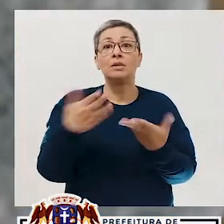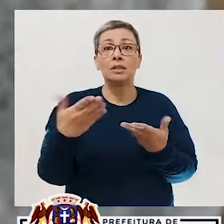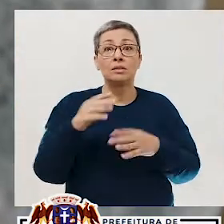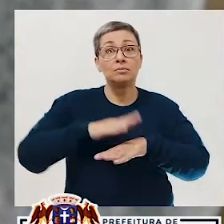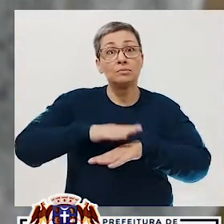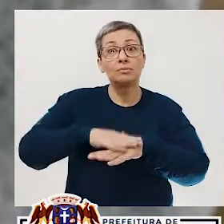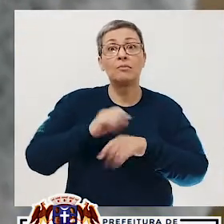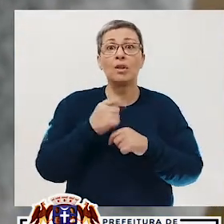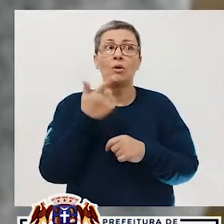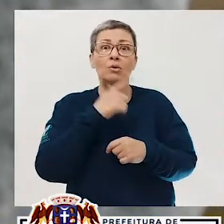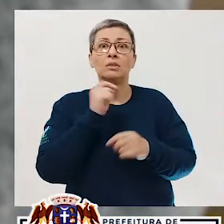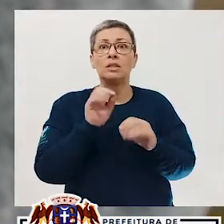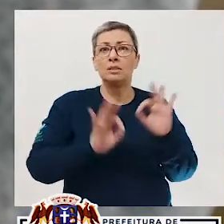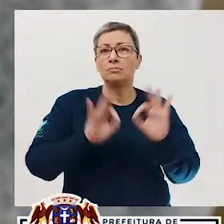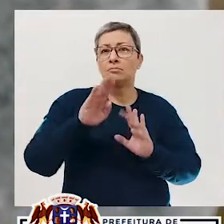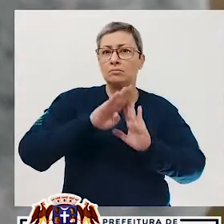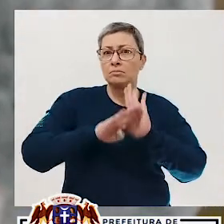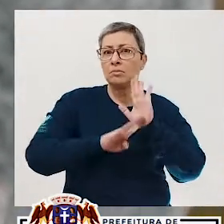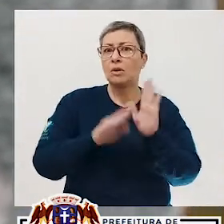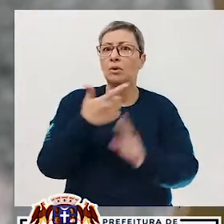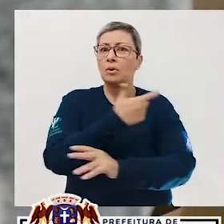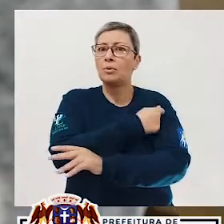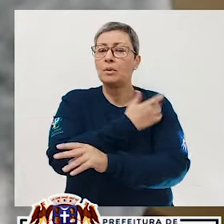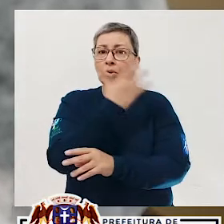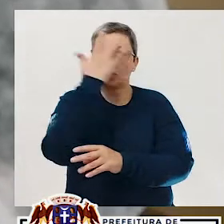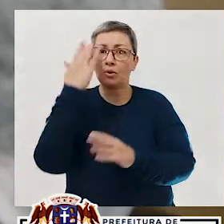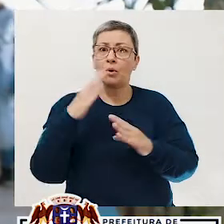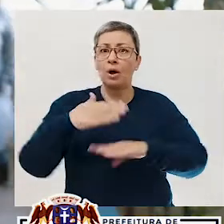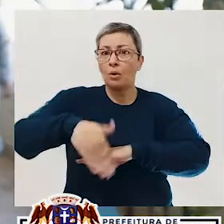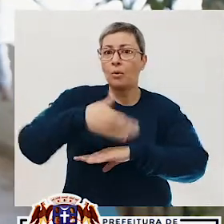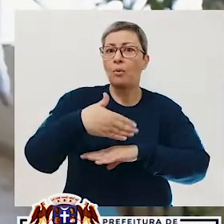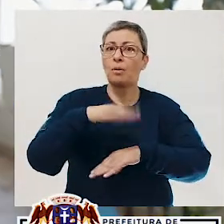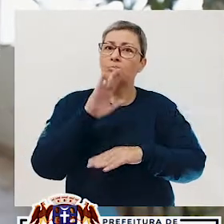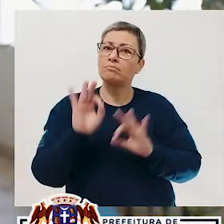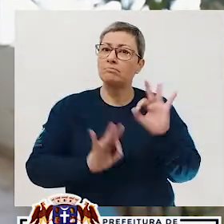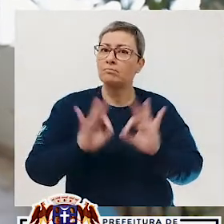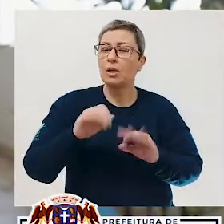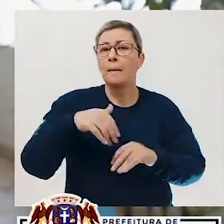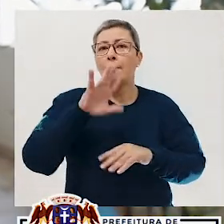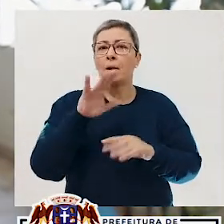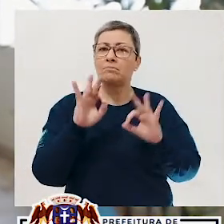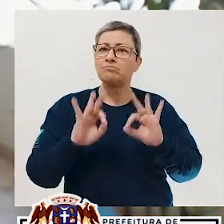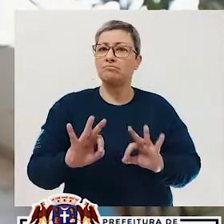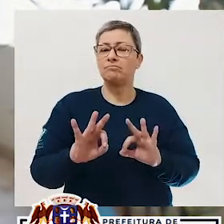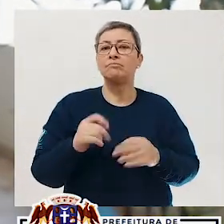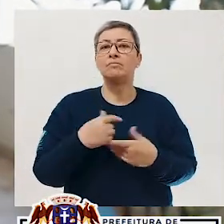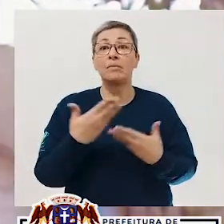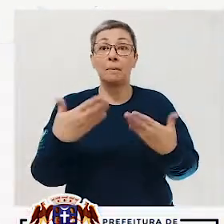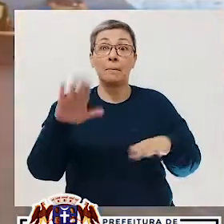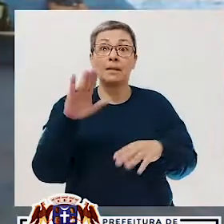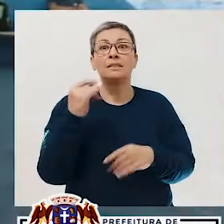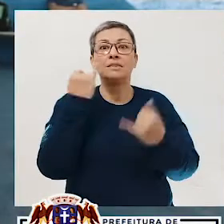a partir dessas ações, a gente consegue ter um programa de imunização da população de rua mais organizado e mais efetivo